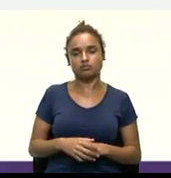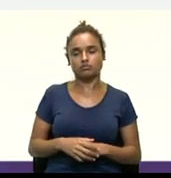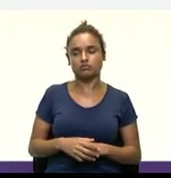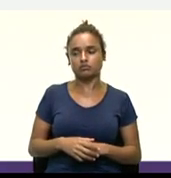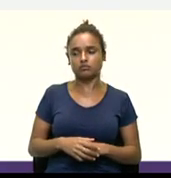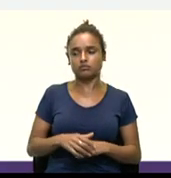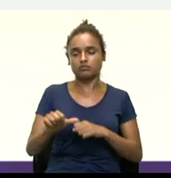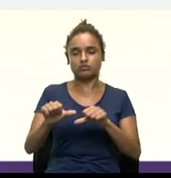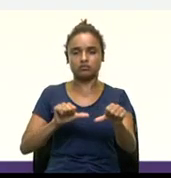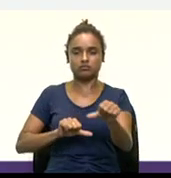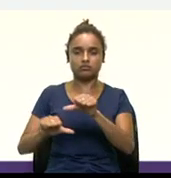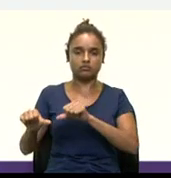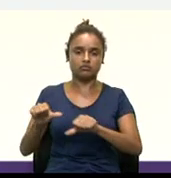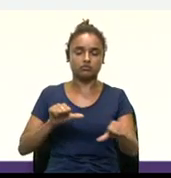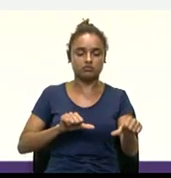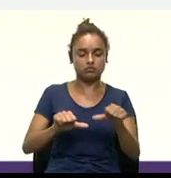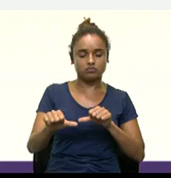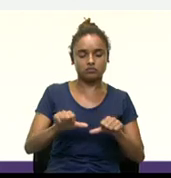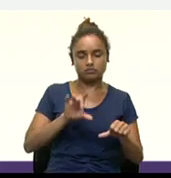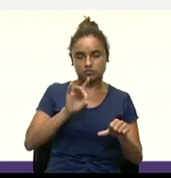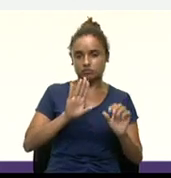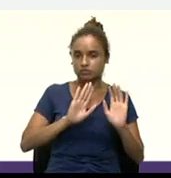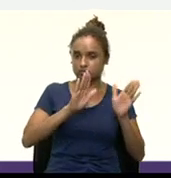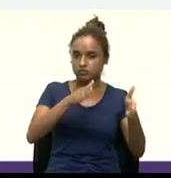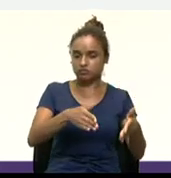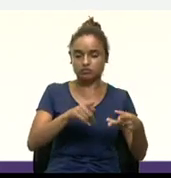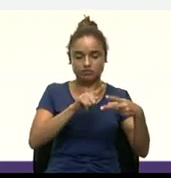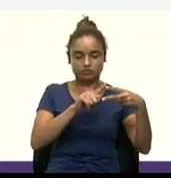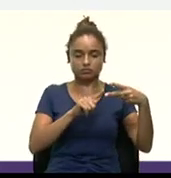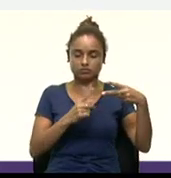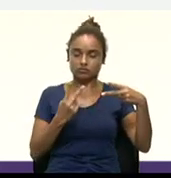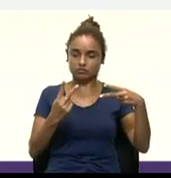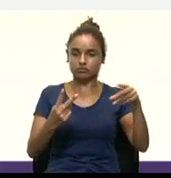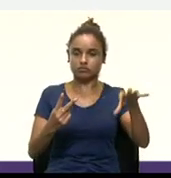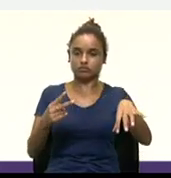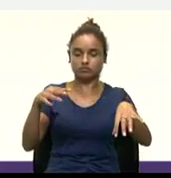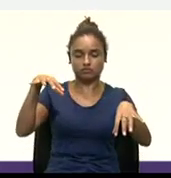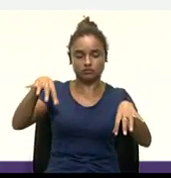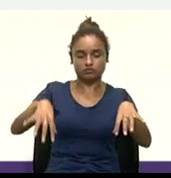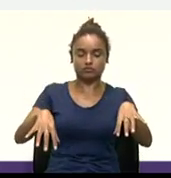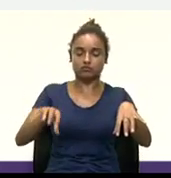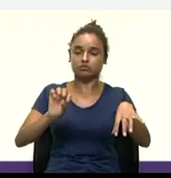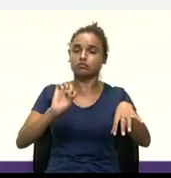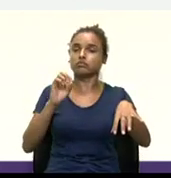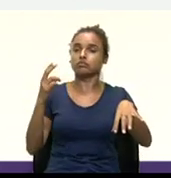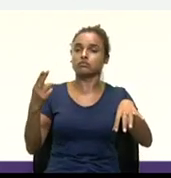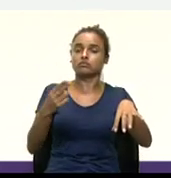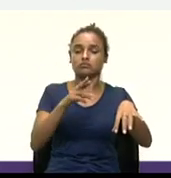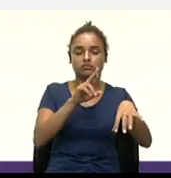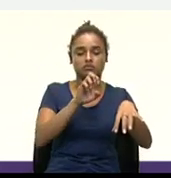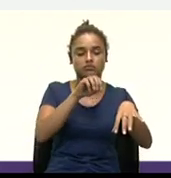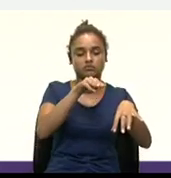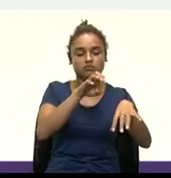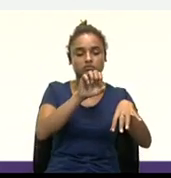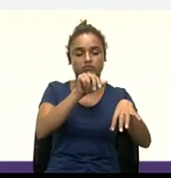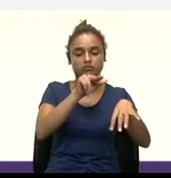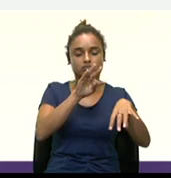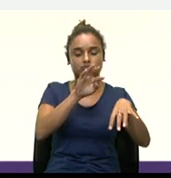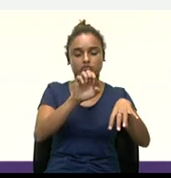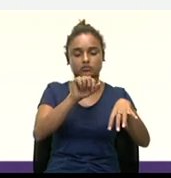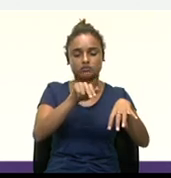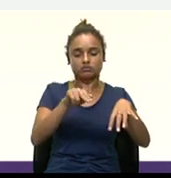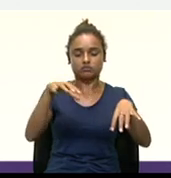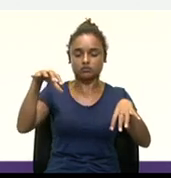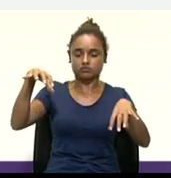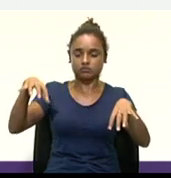a troca envolve apenas as duas partes, ou seja, um remetente, né, e